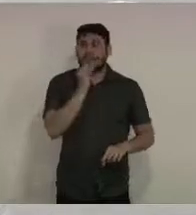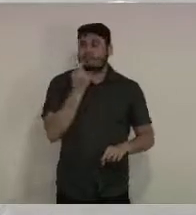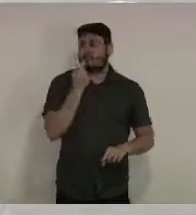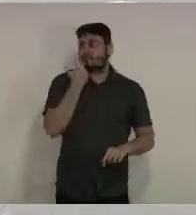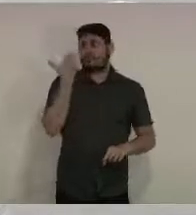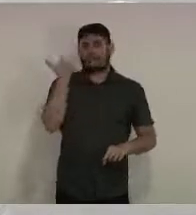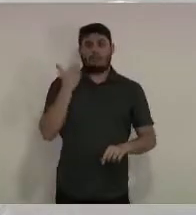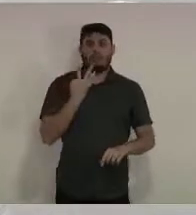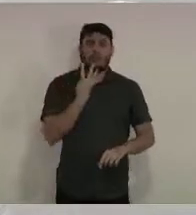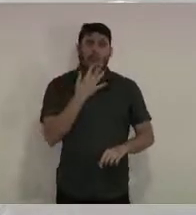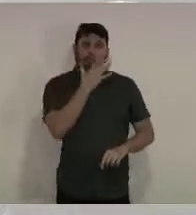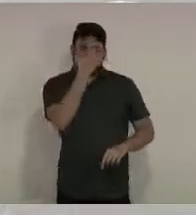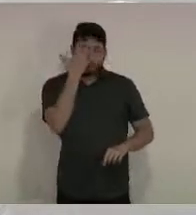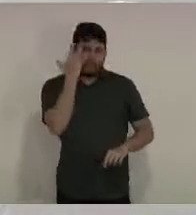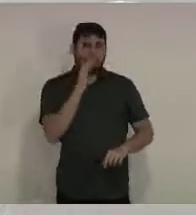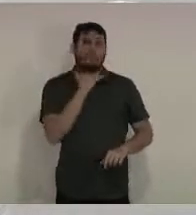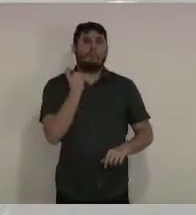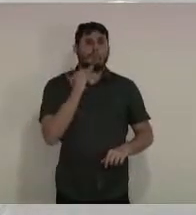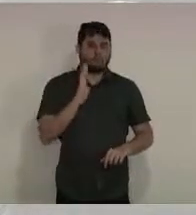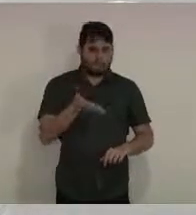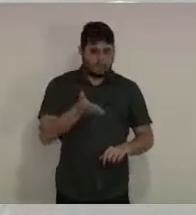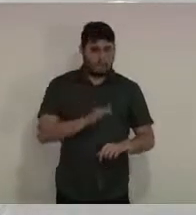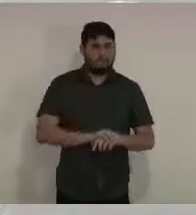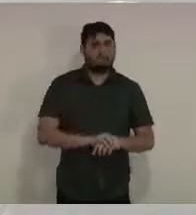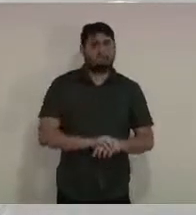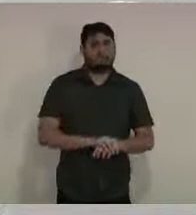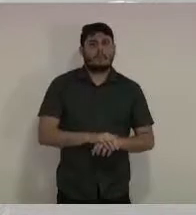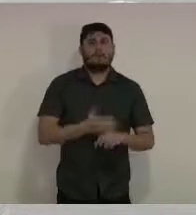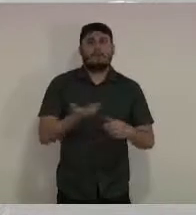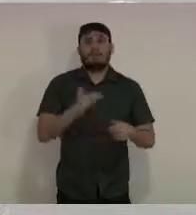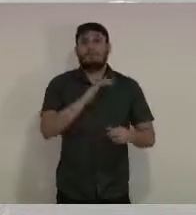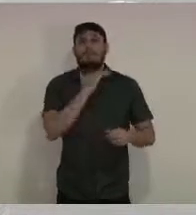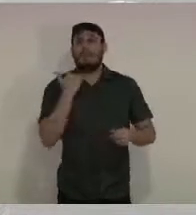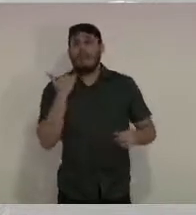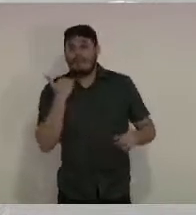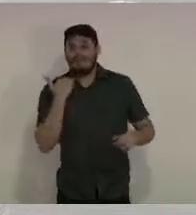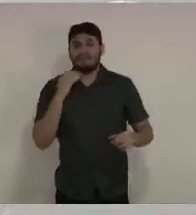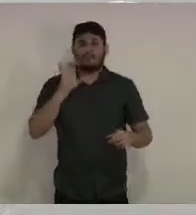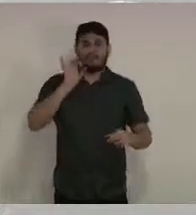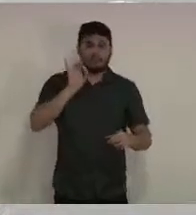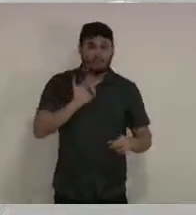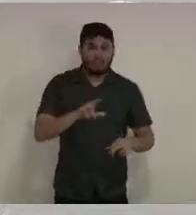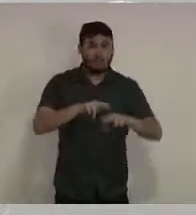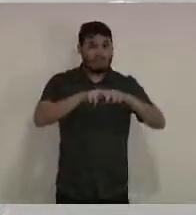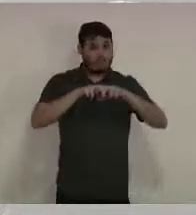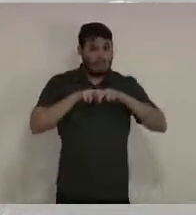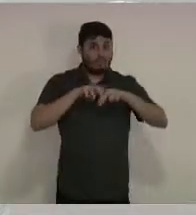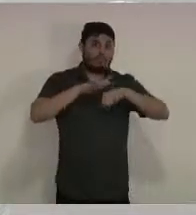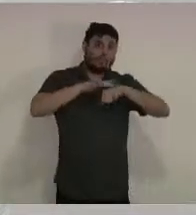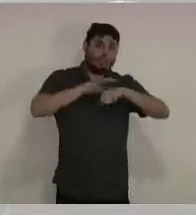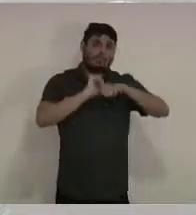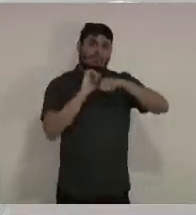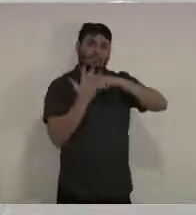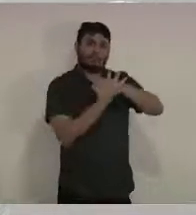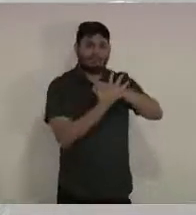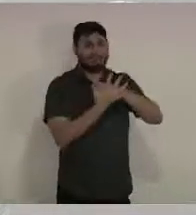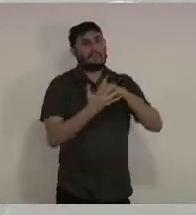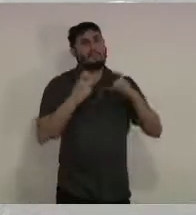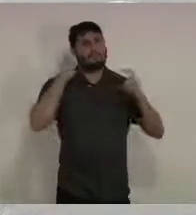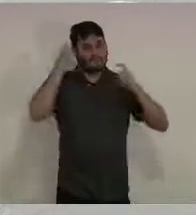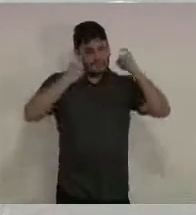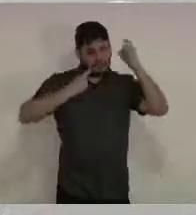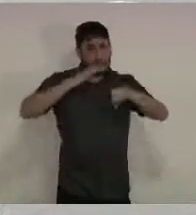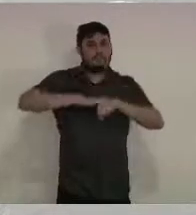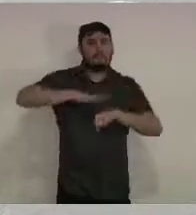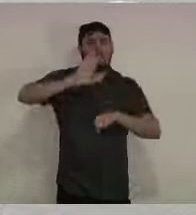maioria dos óbitos nesse dia sendo exclusivamente só pelo COVID, o que nos preocupa imensamente, considerando que é